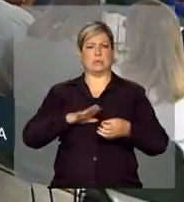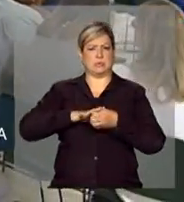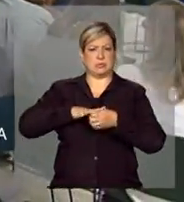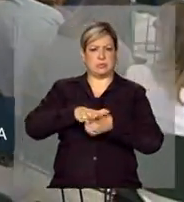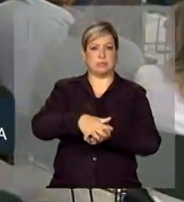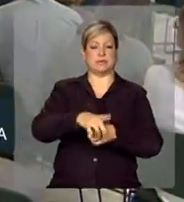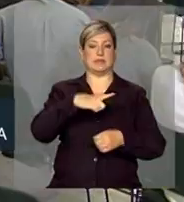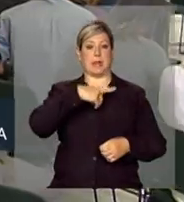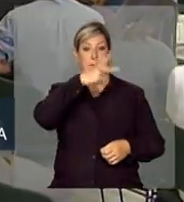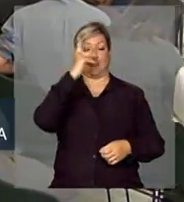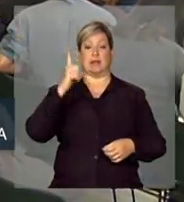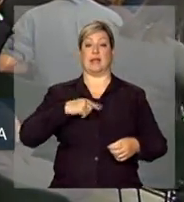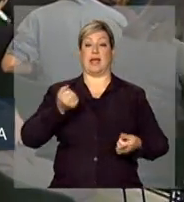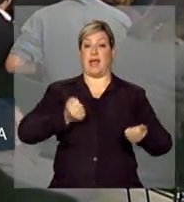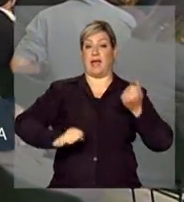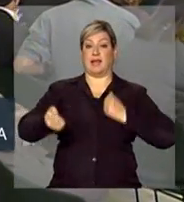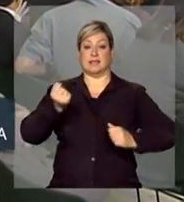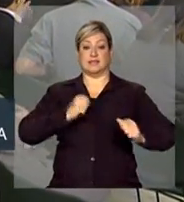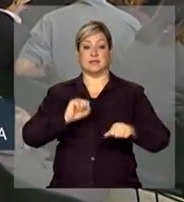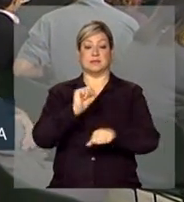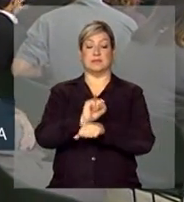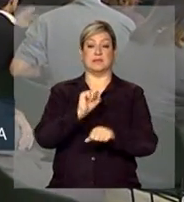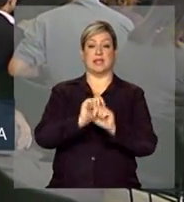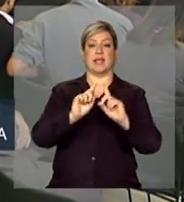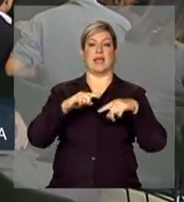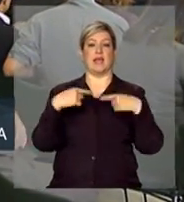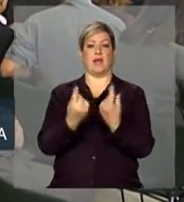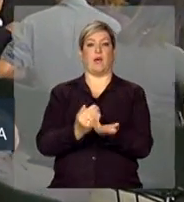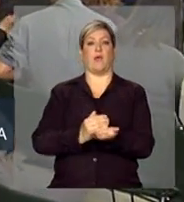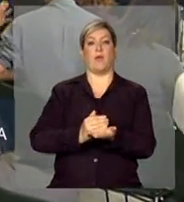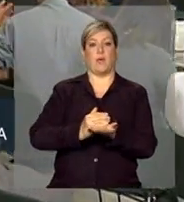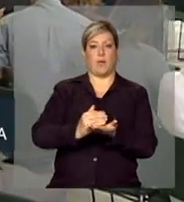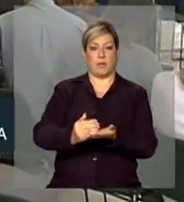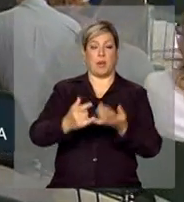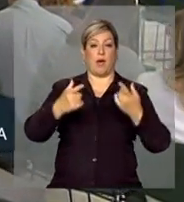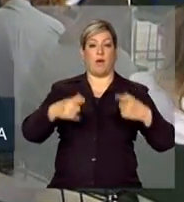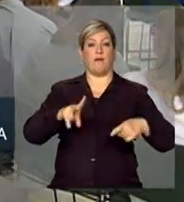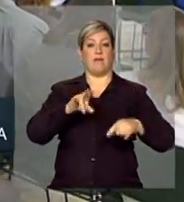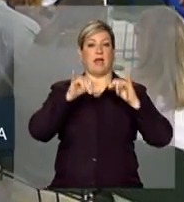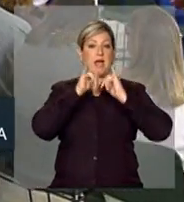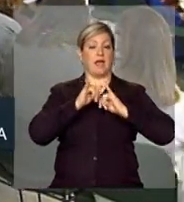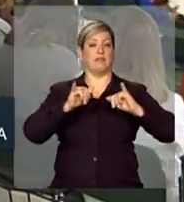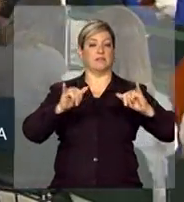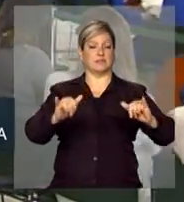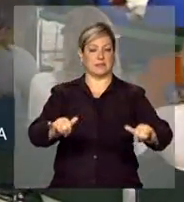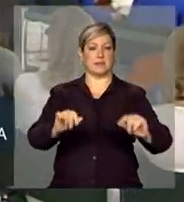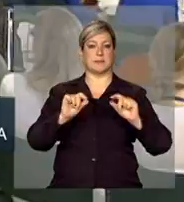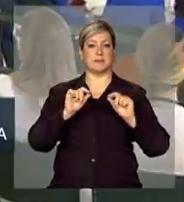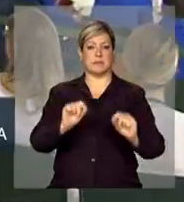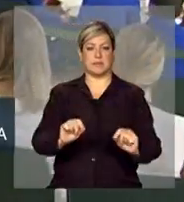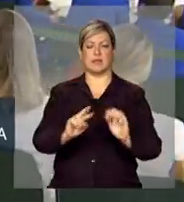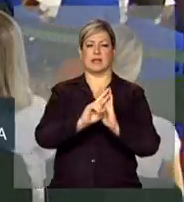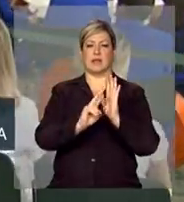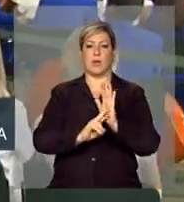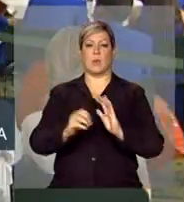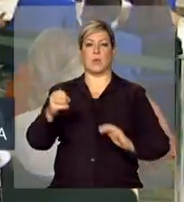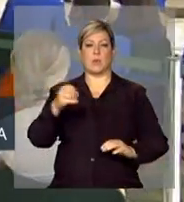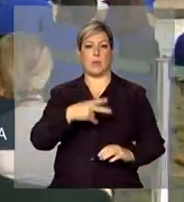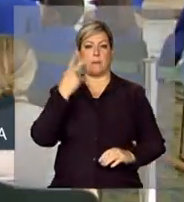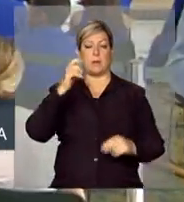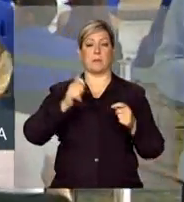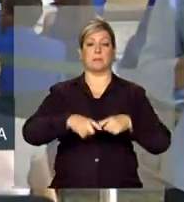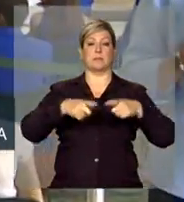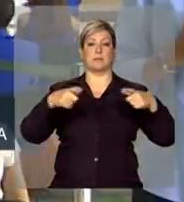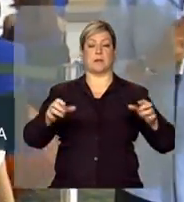estão ansiosas para a cerimônia, onde vão ser anunciadas medidas para ampliar